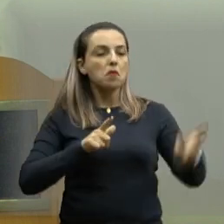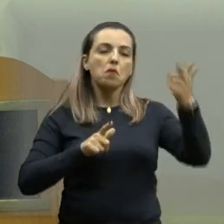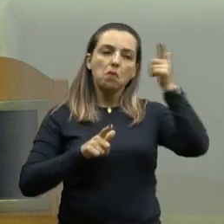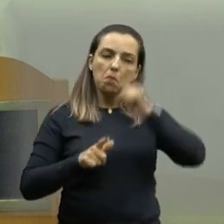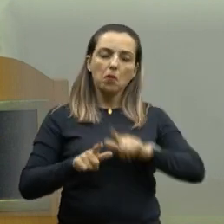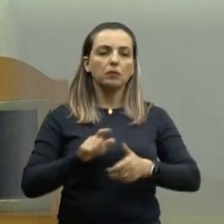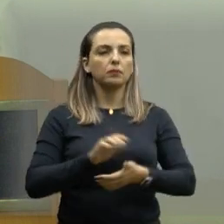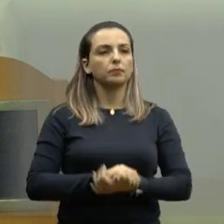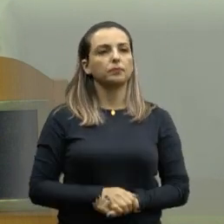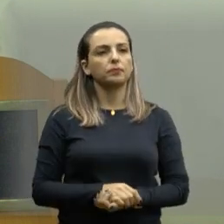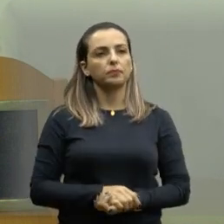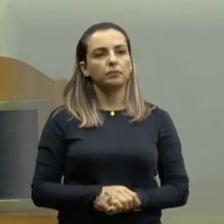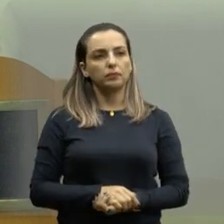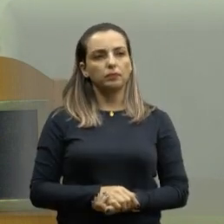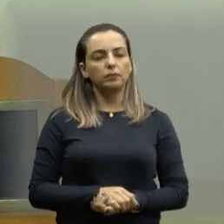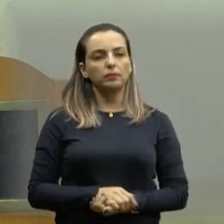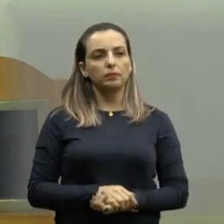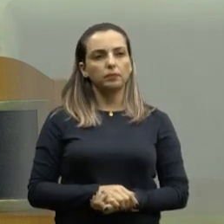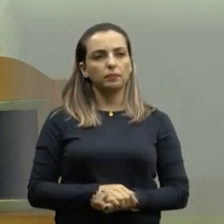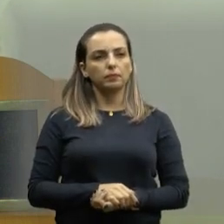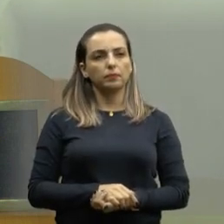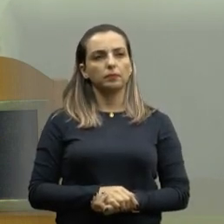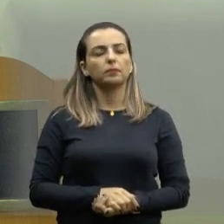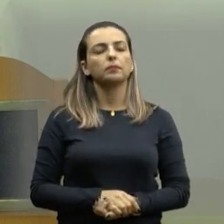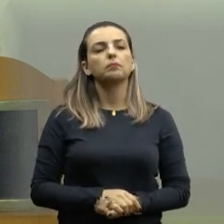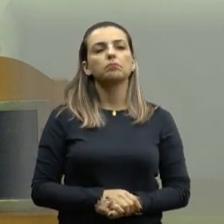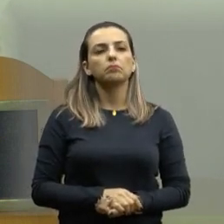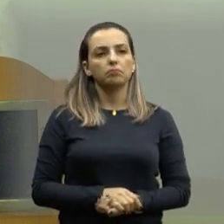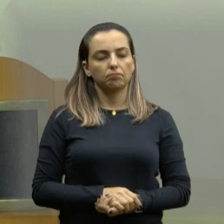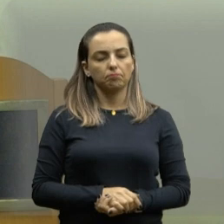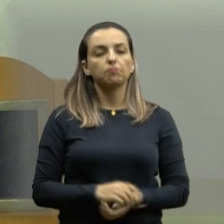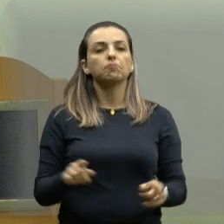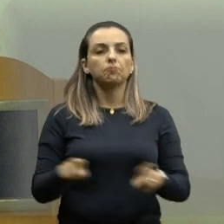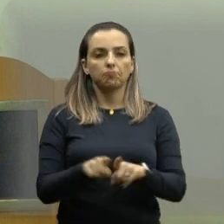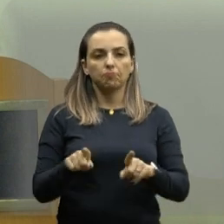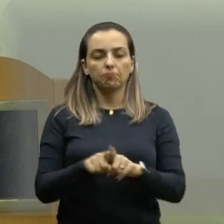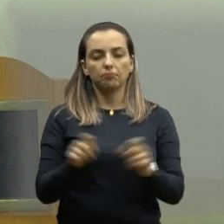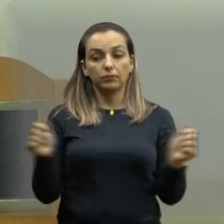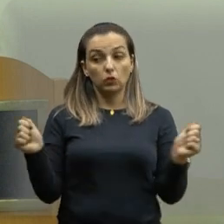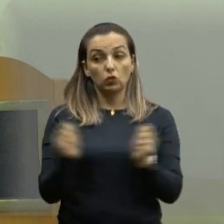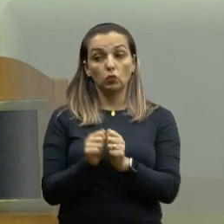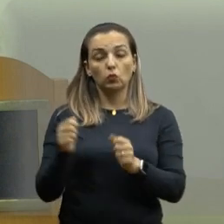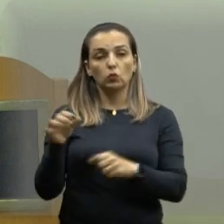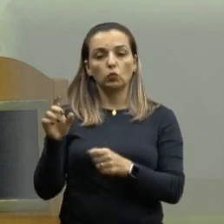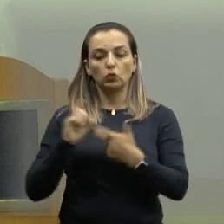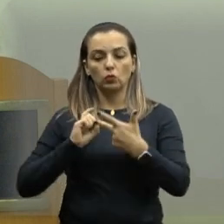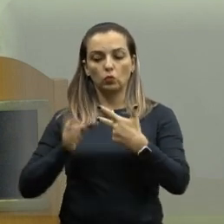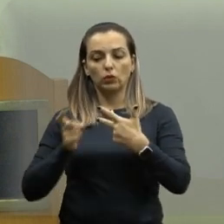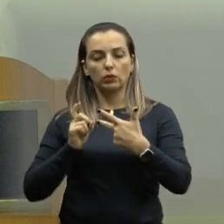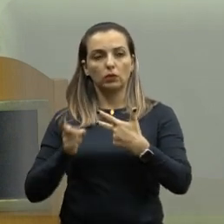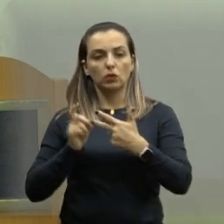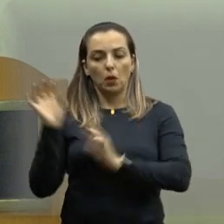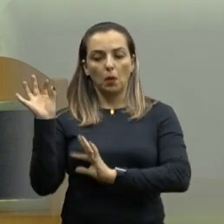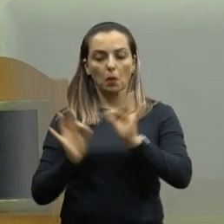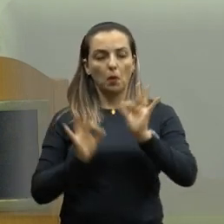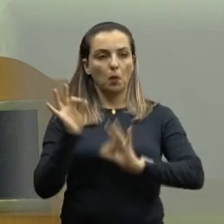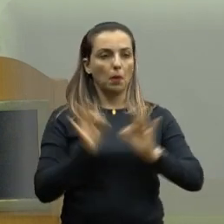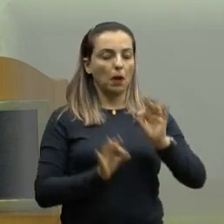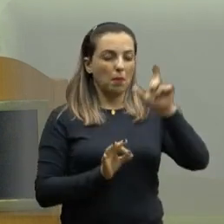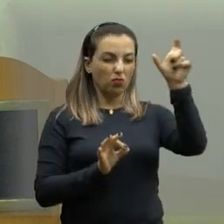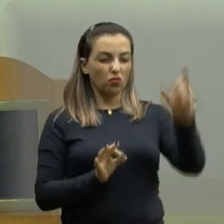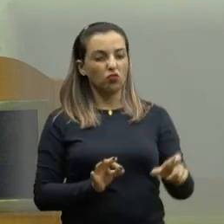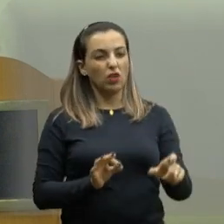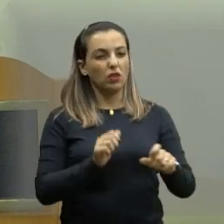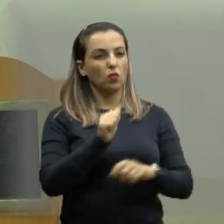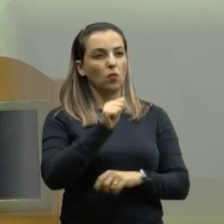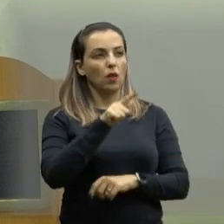para a nossa morada. Também estamos construindo, junto com o município, o Programa ao Agressor, o